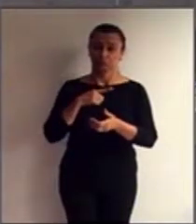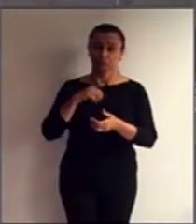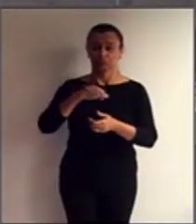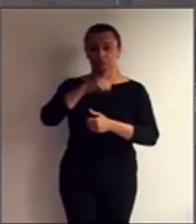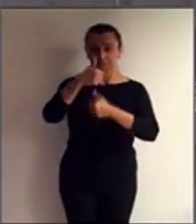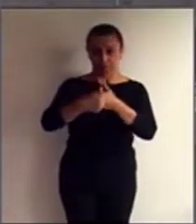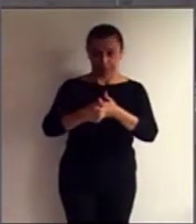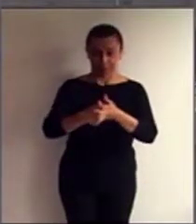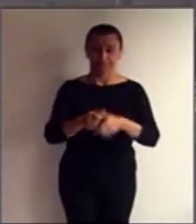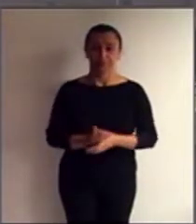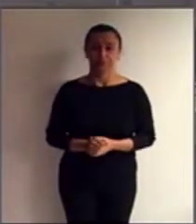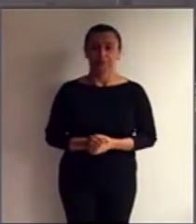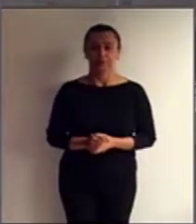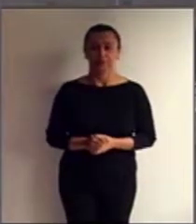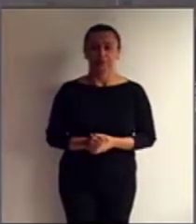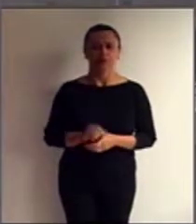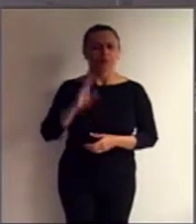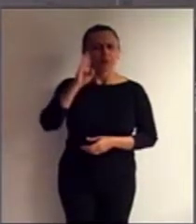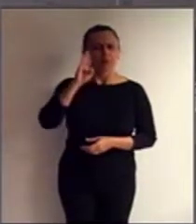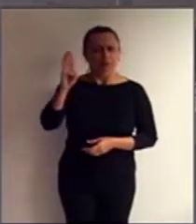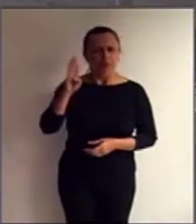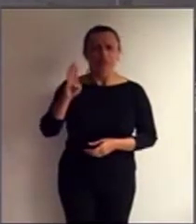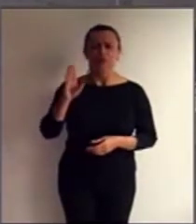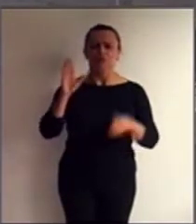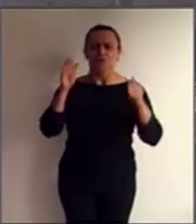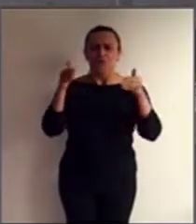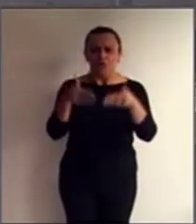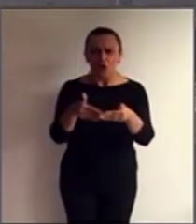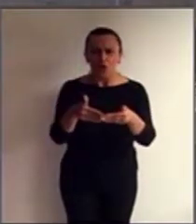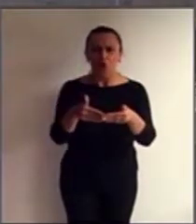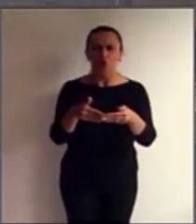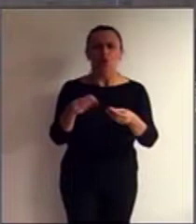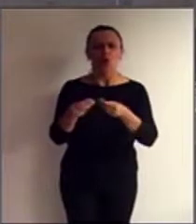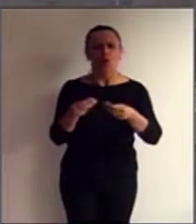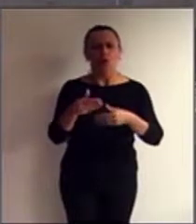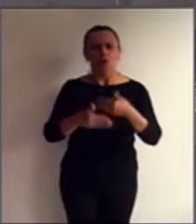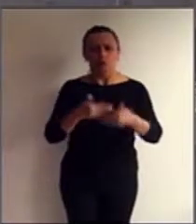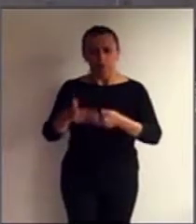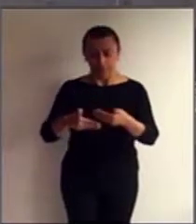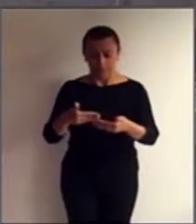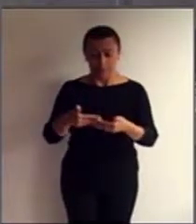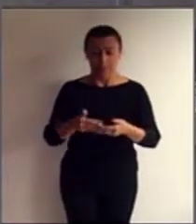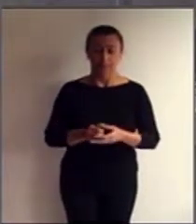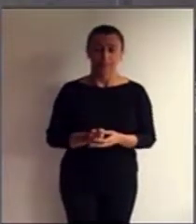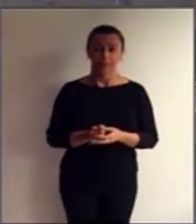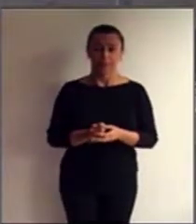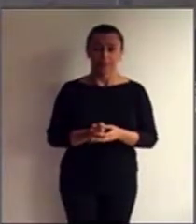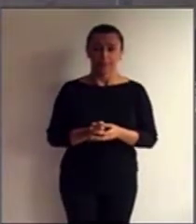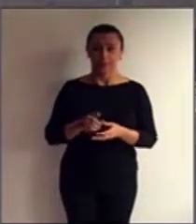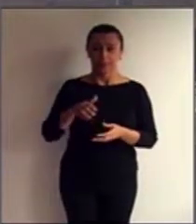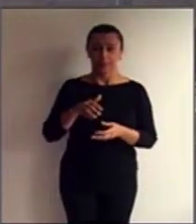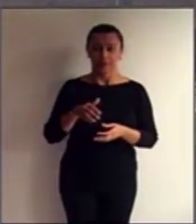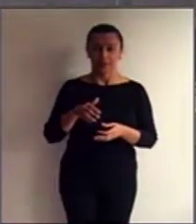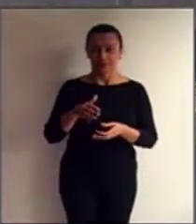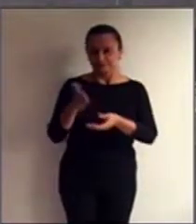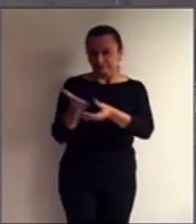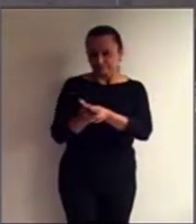Mas, sobretudo, enfocando este processo judicial